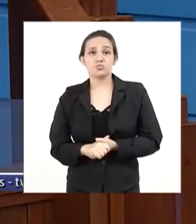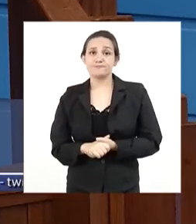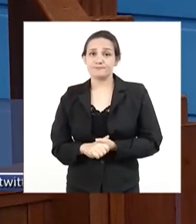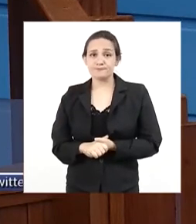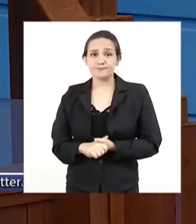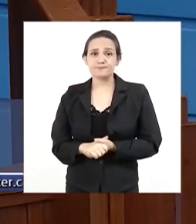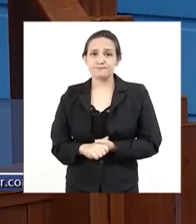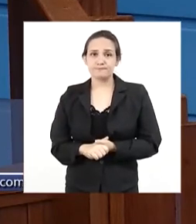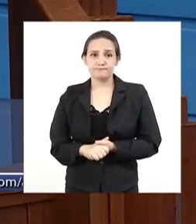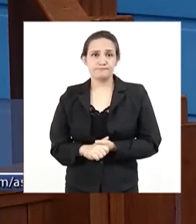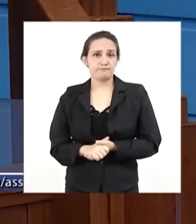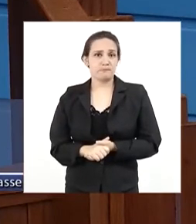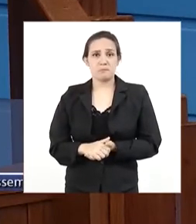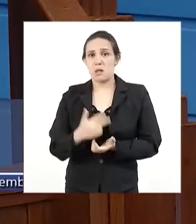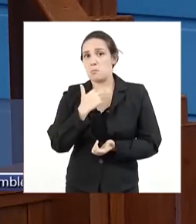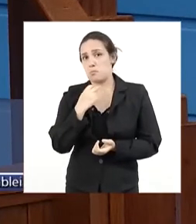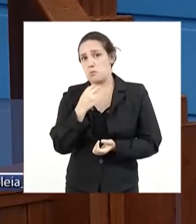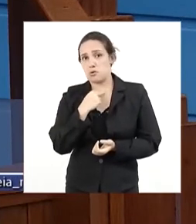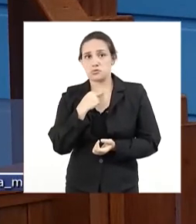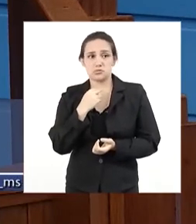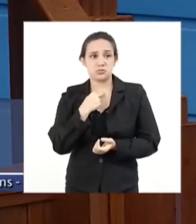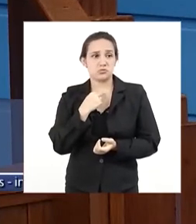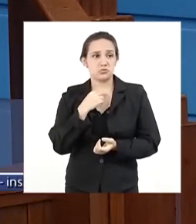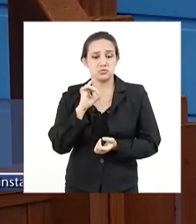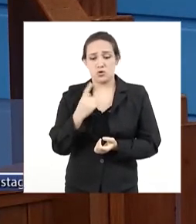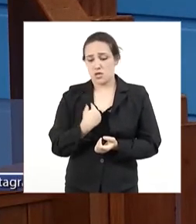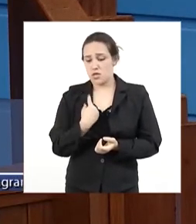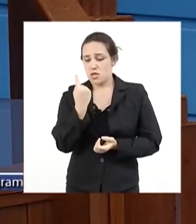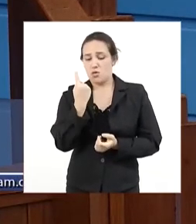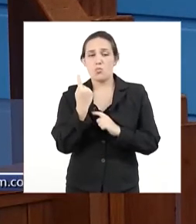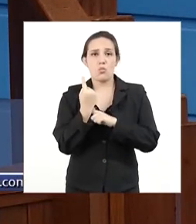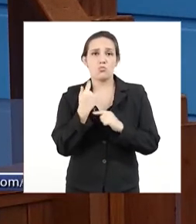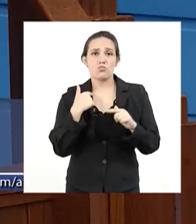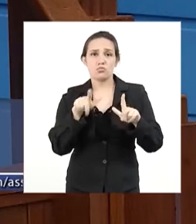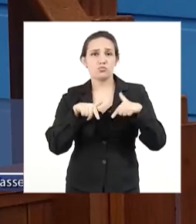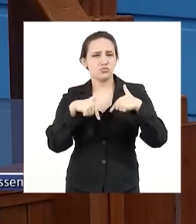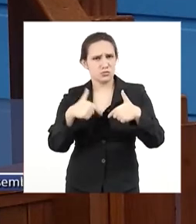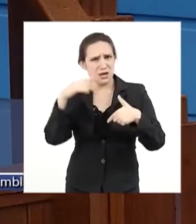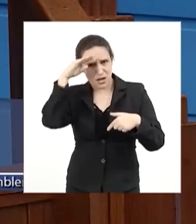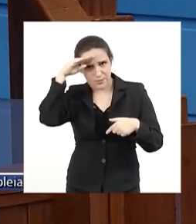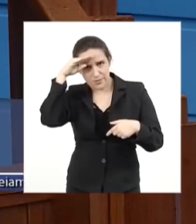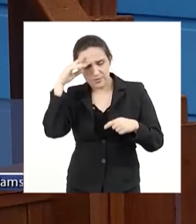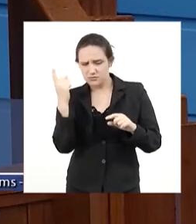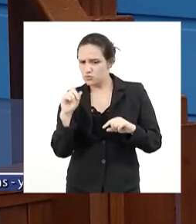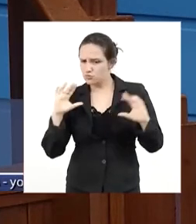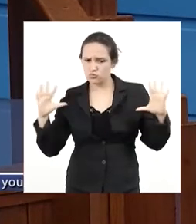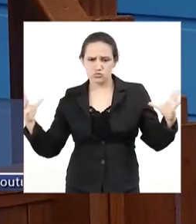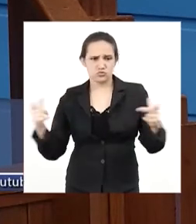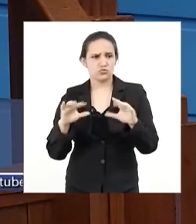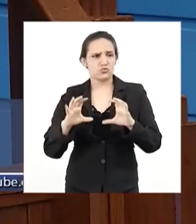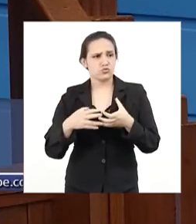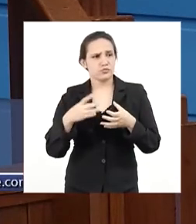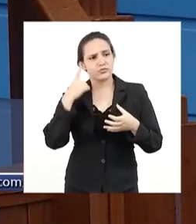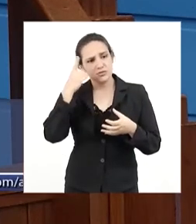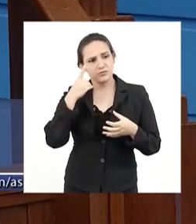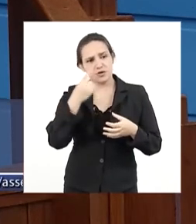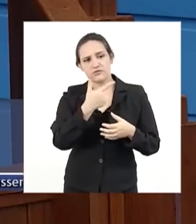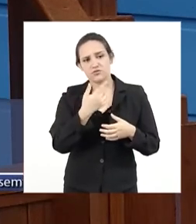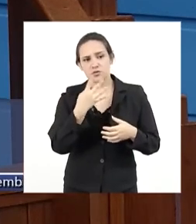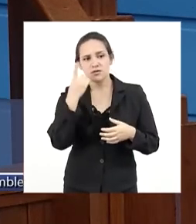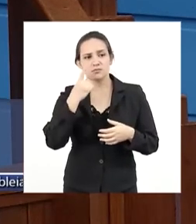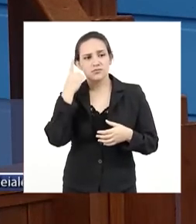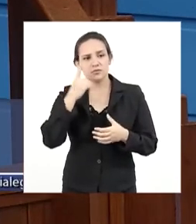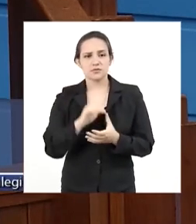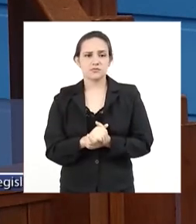deputado Rinaldo, não pode ser uma luta isolada só do deputado Cabalbi nessa casa. Essa é uma luta que tem que ser dos 24 deputados. Já falei isso, vou repetir.